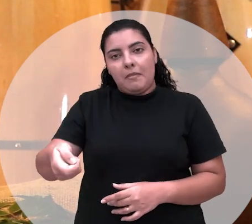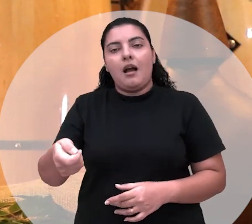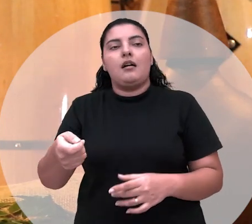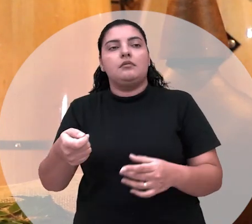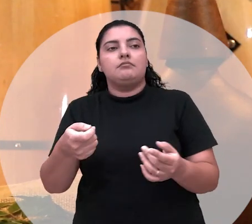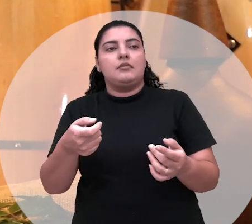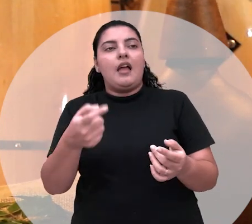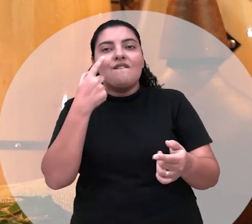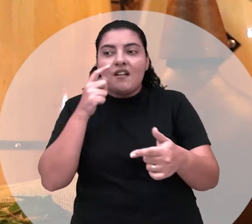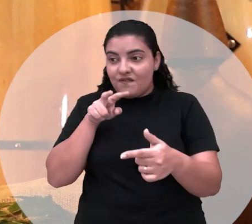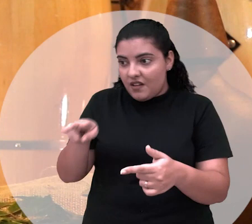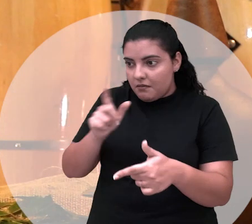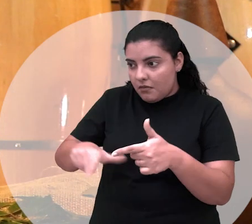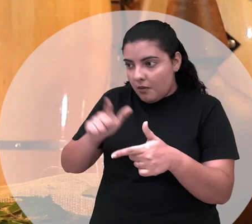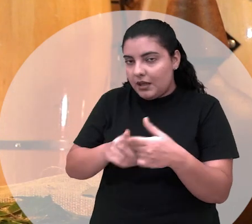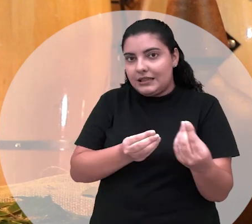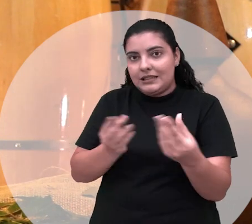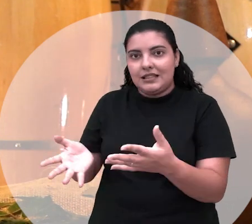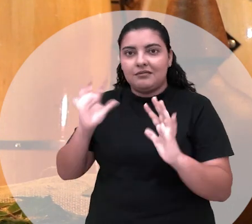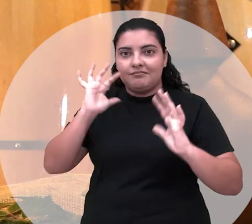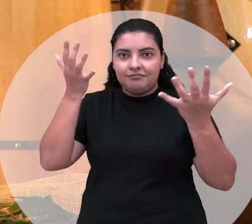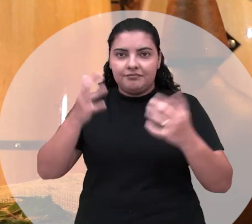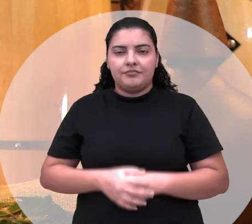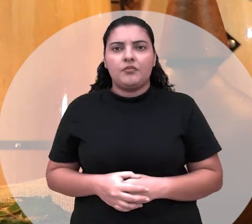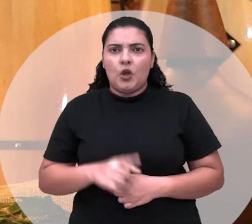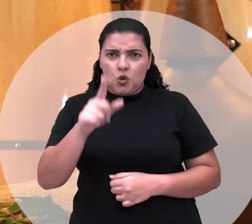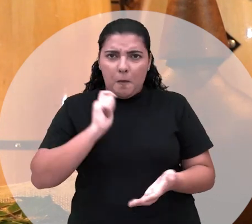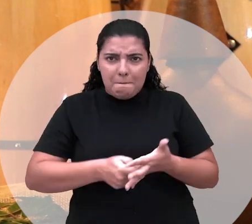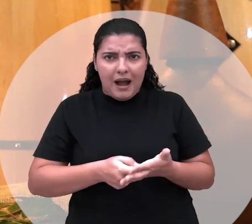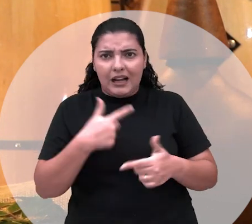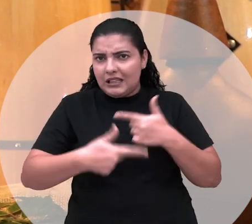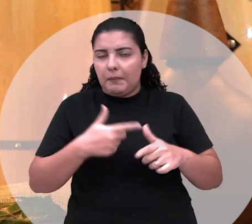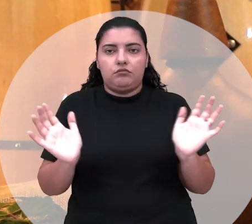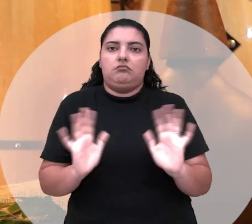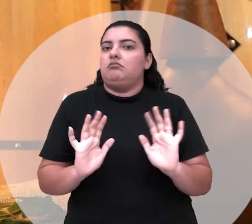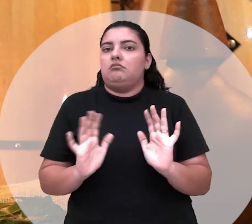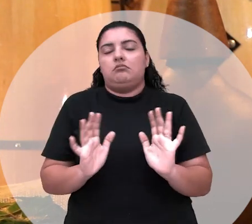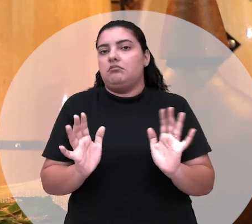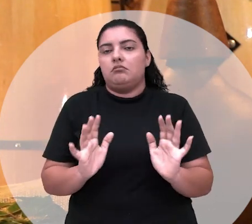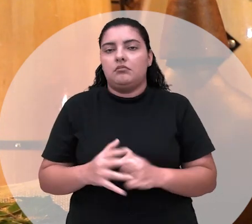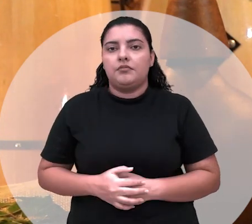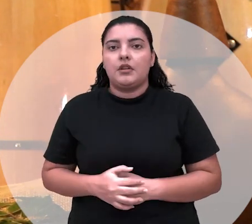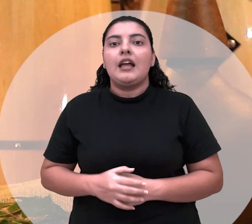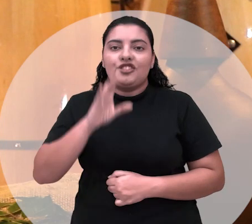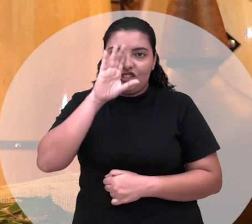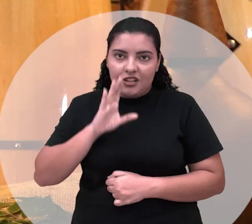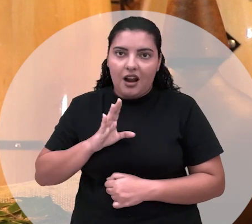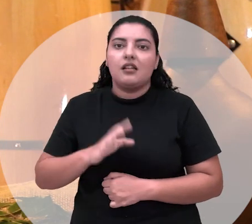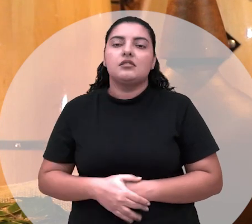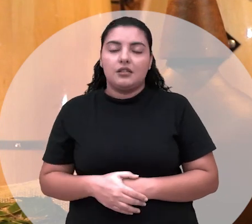passar o trabalho. Você... Mãe Jaque, você paga pra fazer o trabalho? Não, você não paga pra fazer o trabalho. O trabalho é de graça.